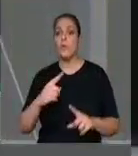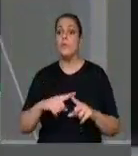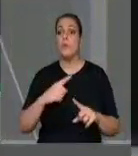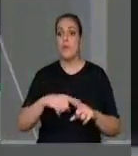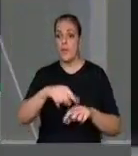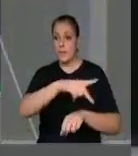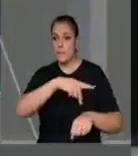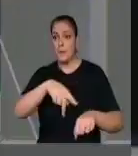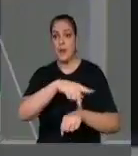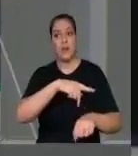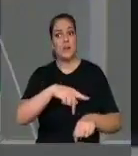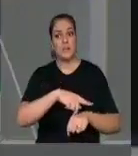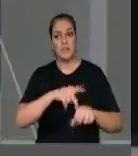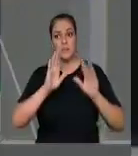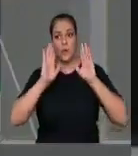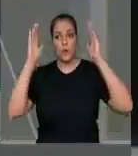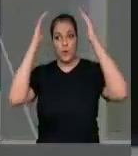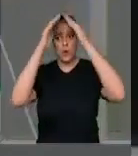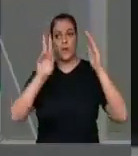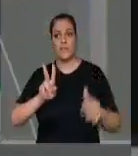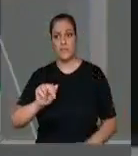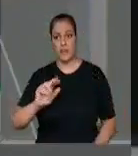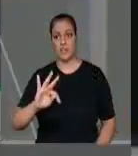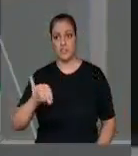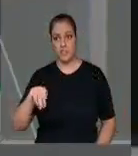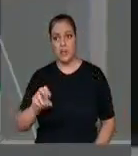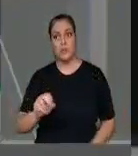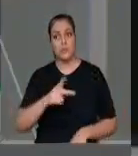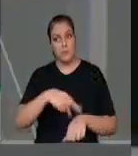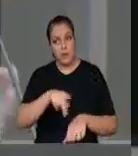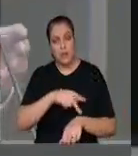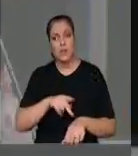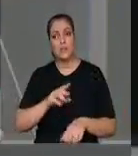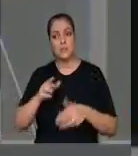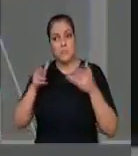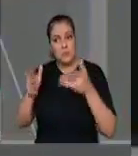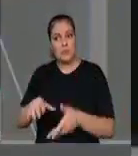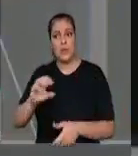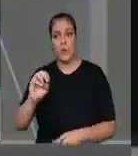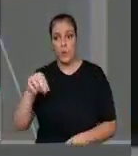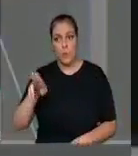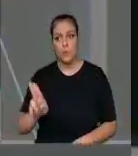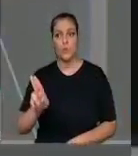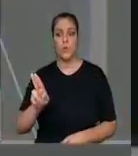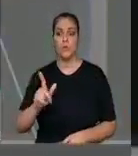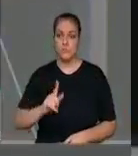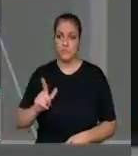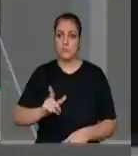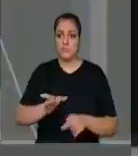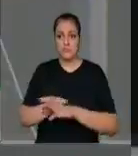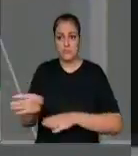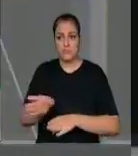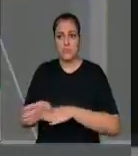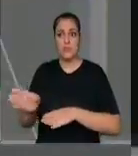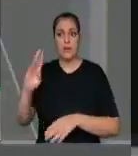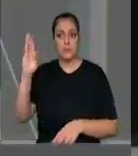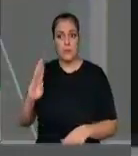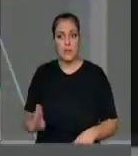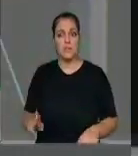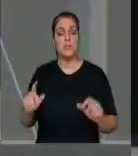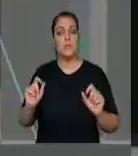representado na ONU. O Vaticano fez a recomendação para que o governo brasileiro desse